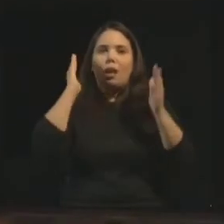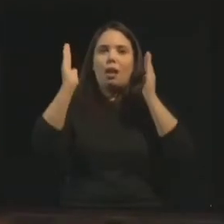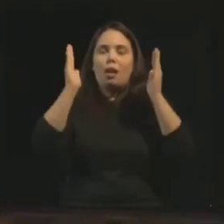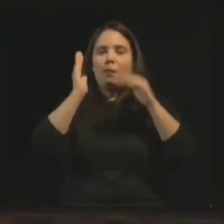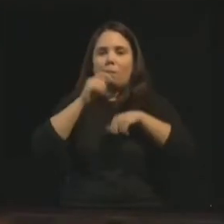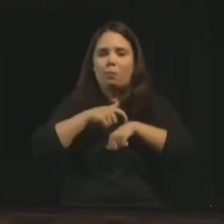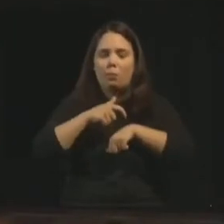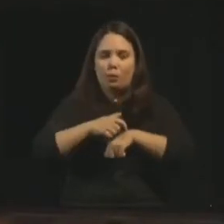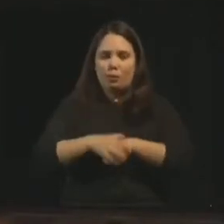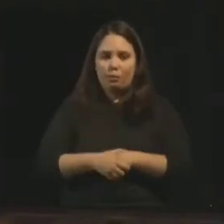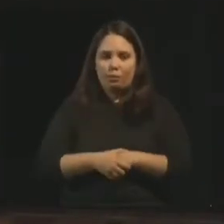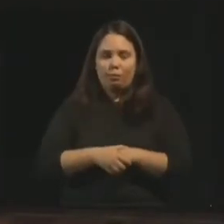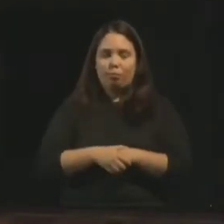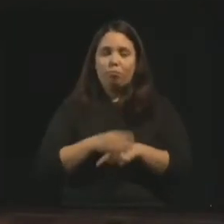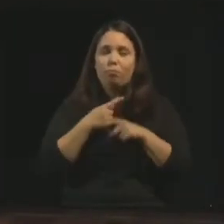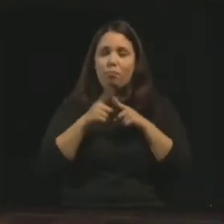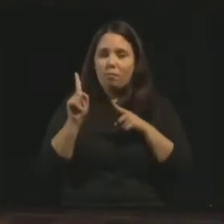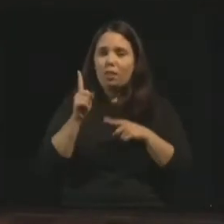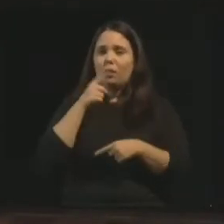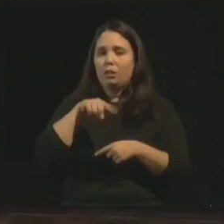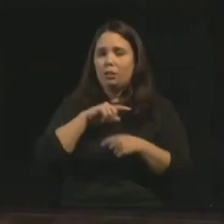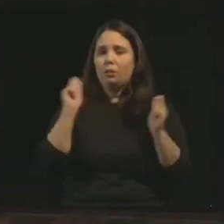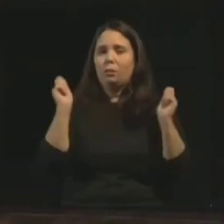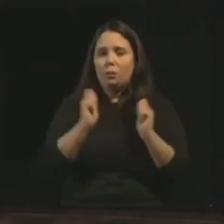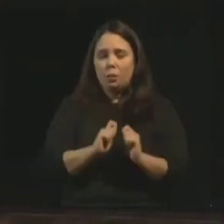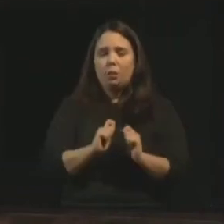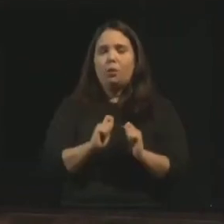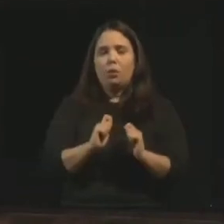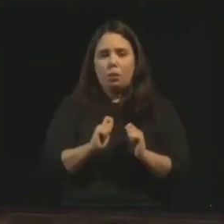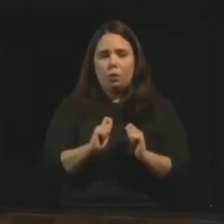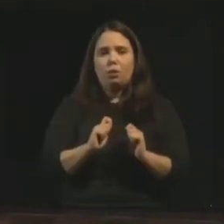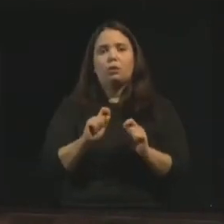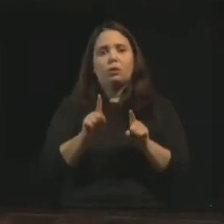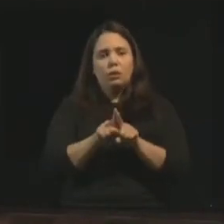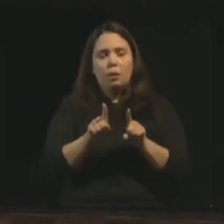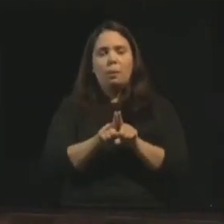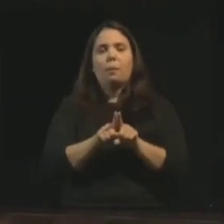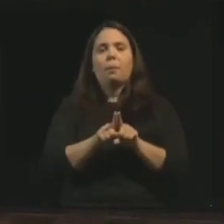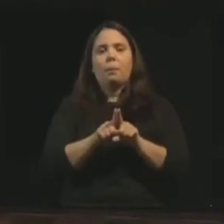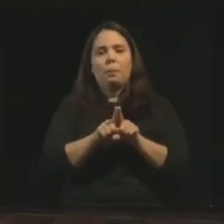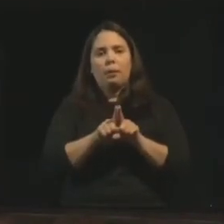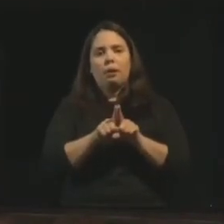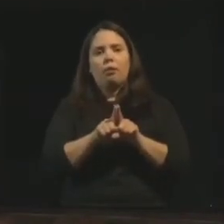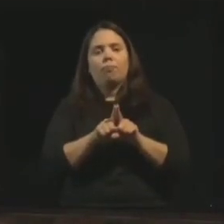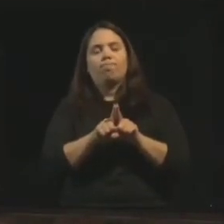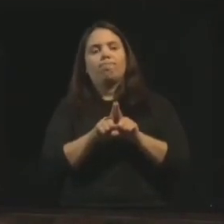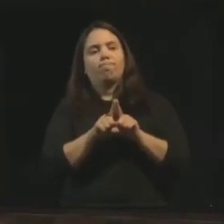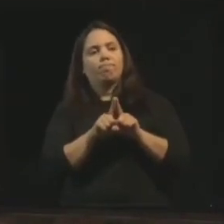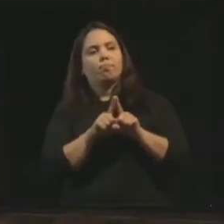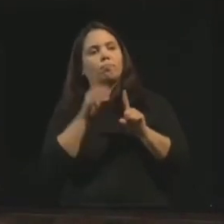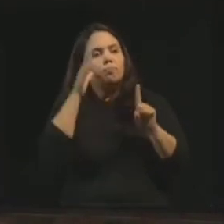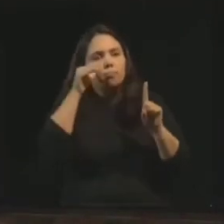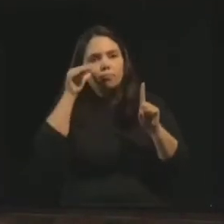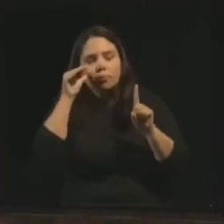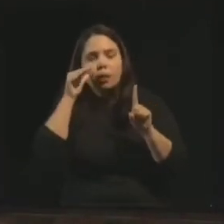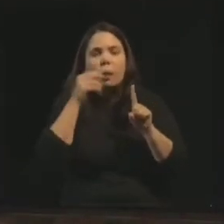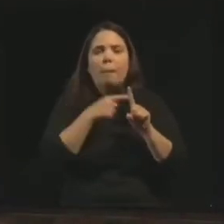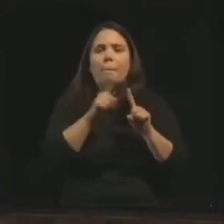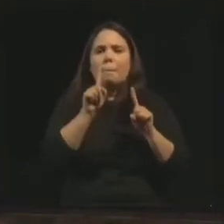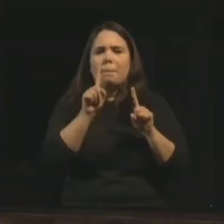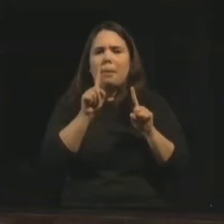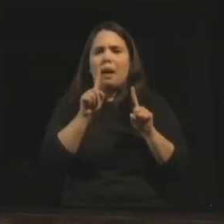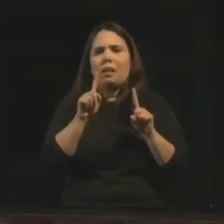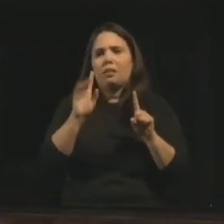Mas nós podemos, sim, ter vários, e devemos também prestigiar os fenômenos, mas sem a espetacularização.